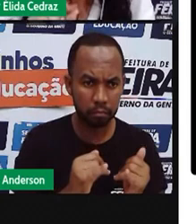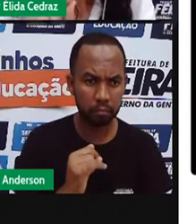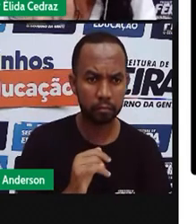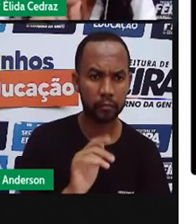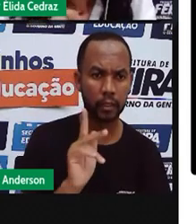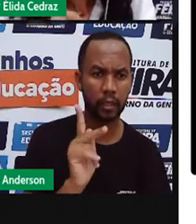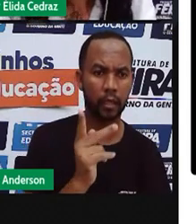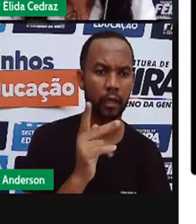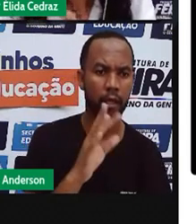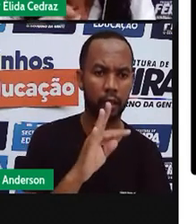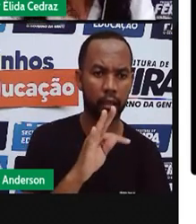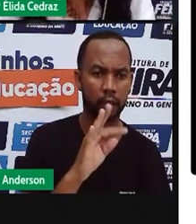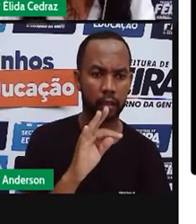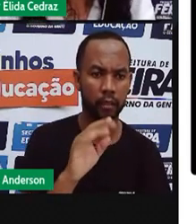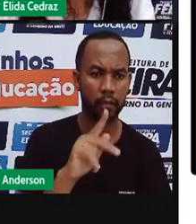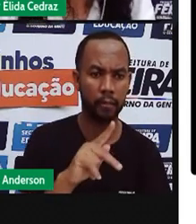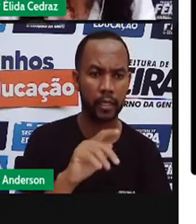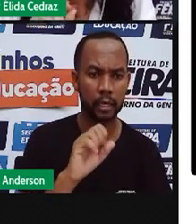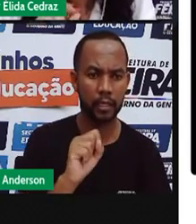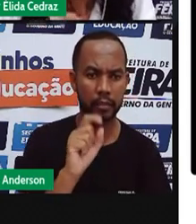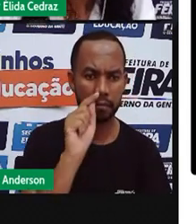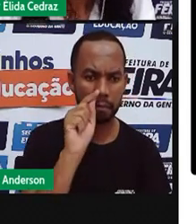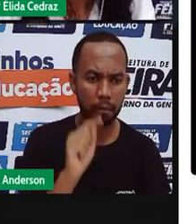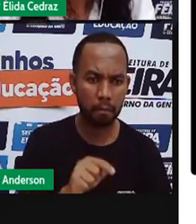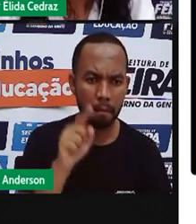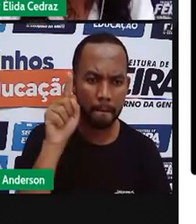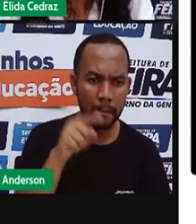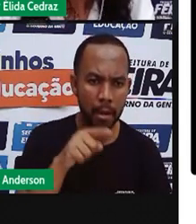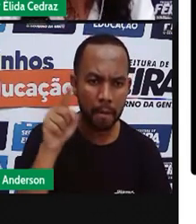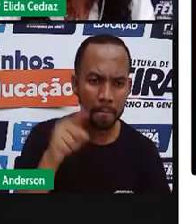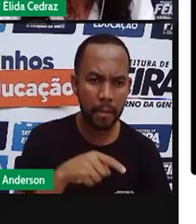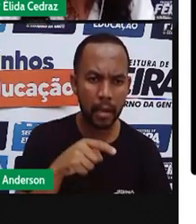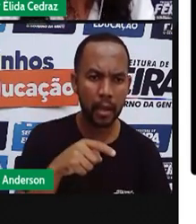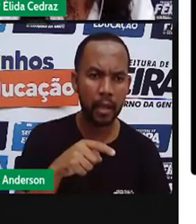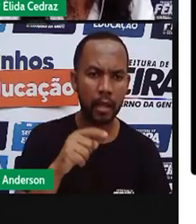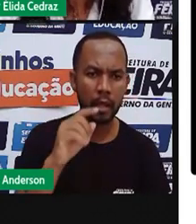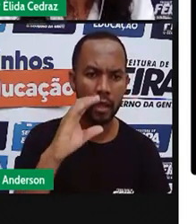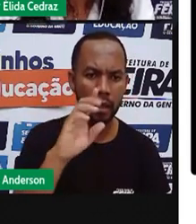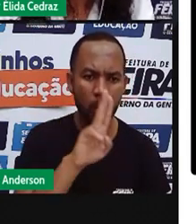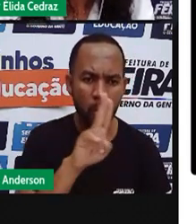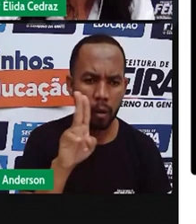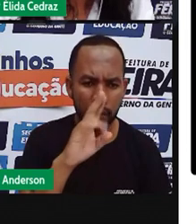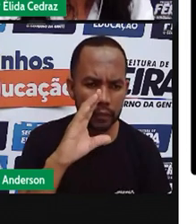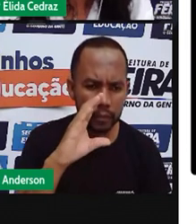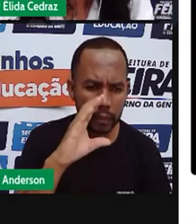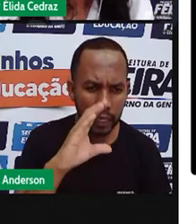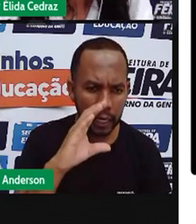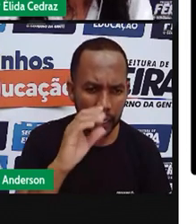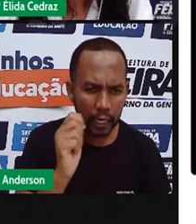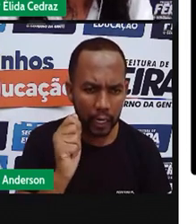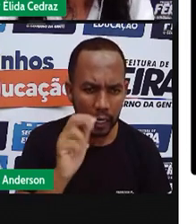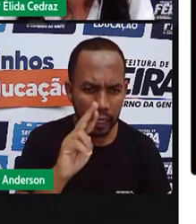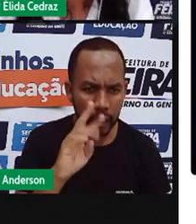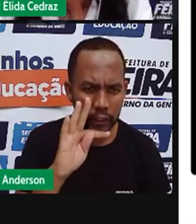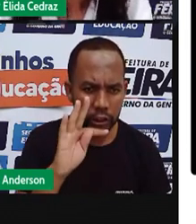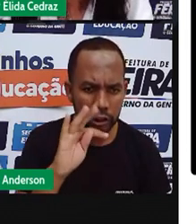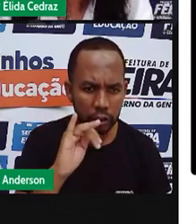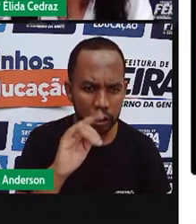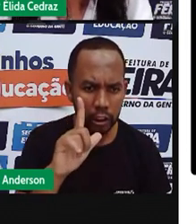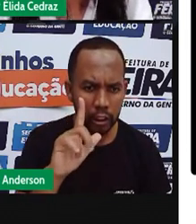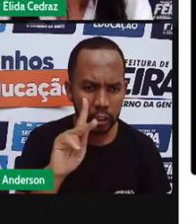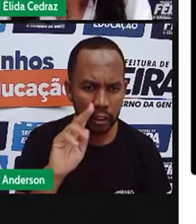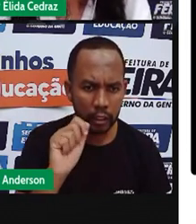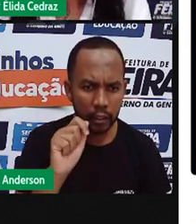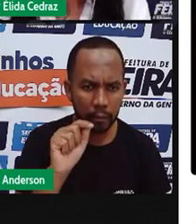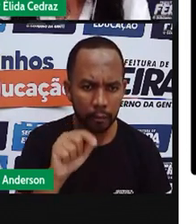htcps, dois pontos, barra, barra, cartilha.cert.br, barra, segurança, barra.